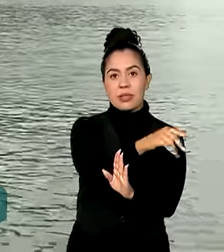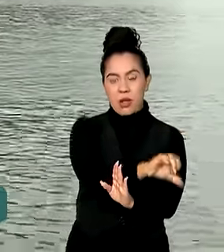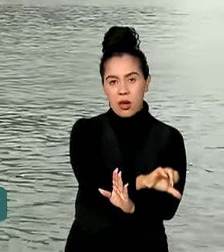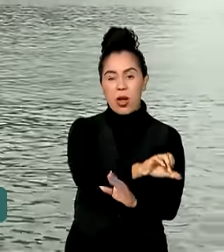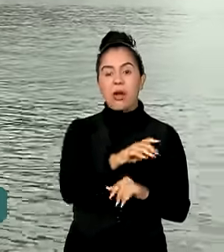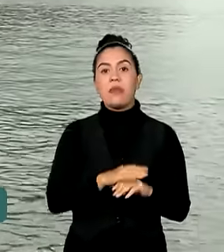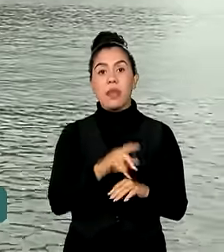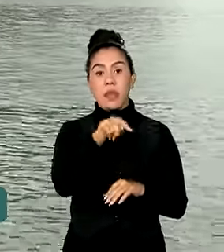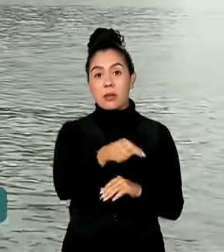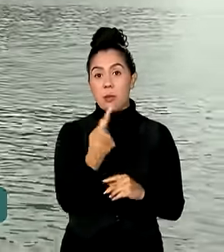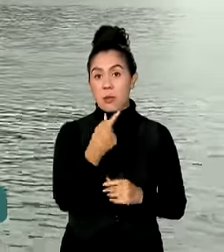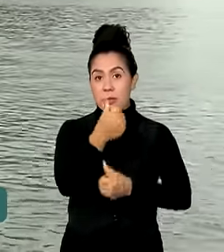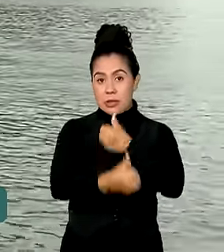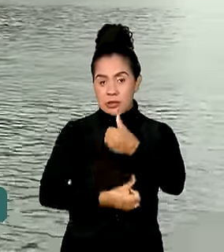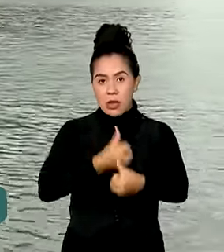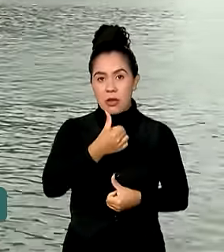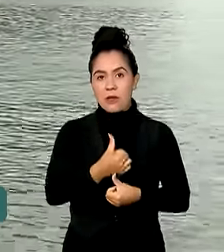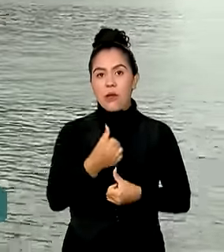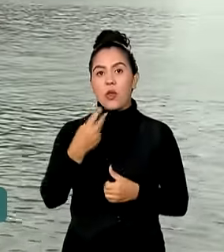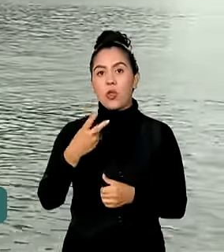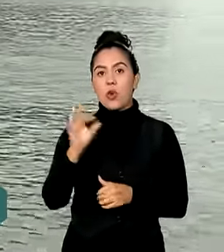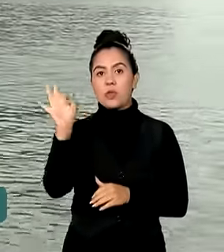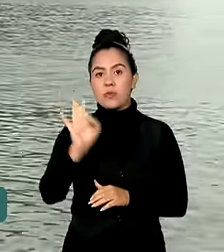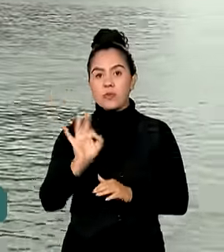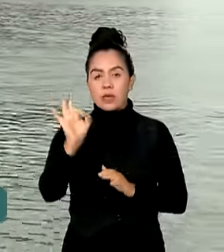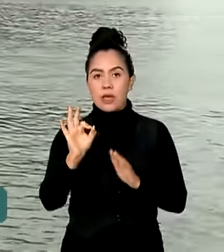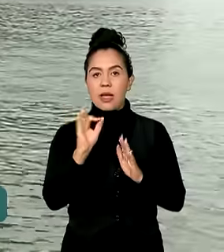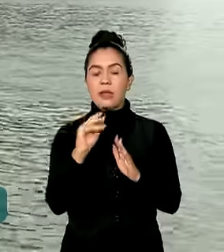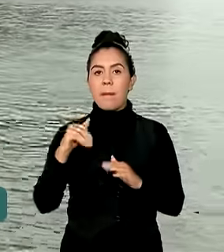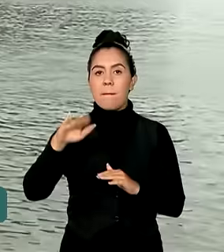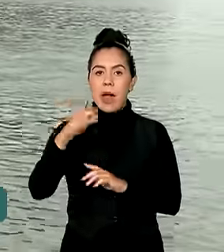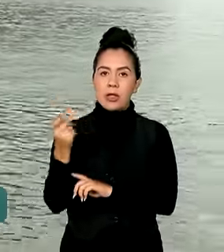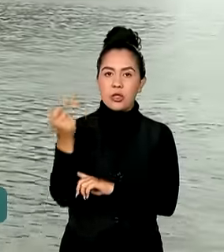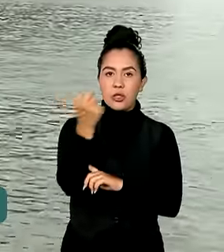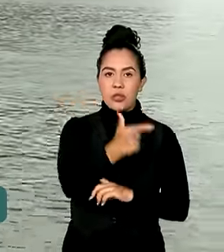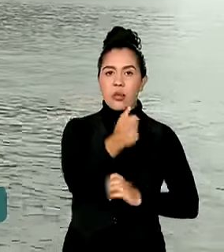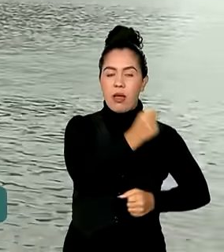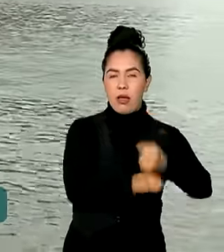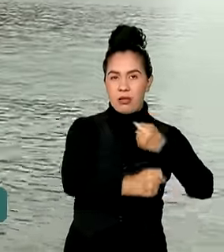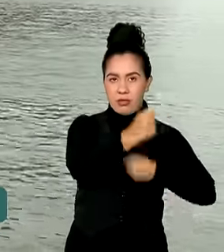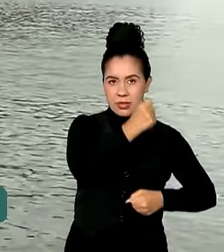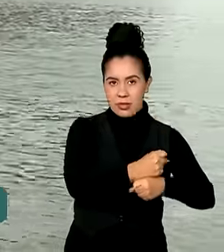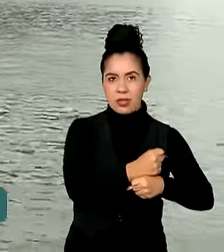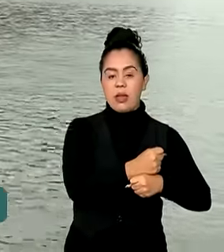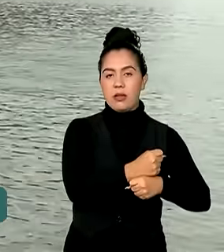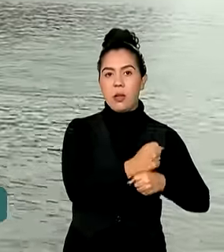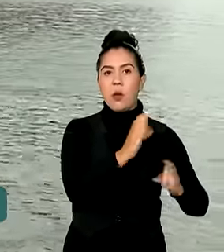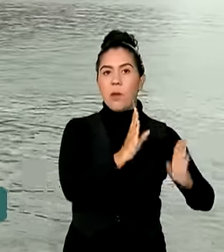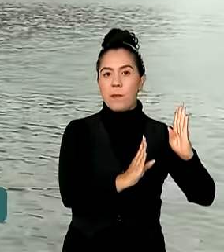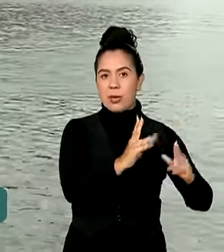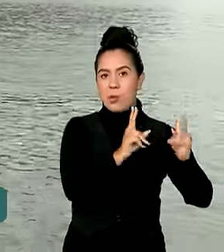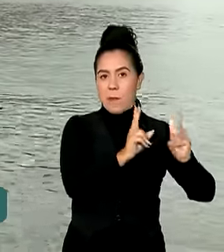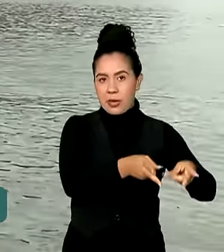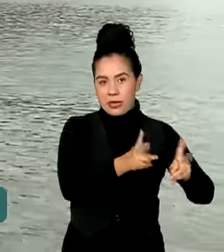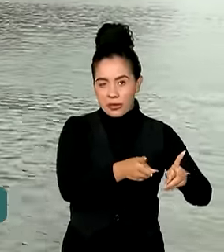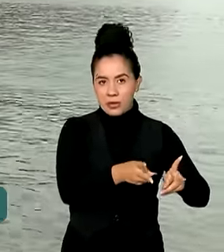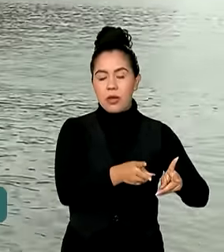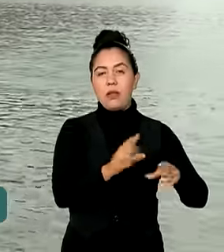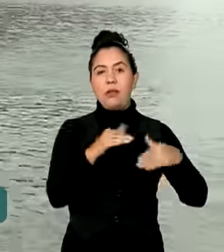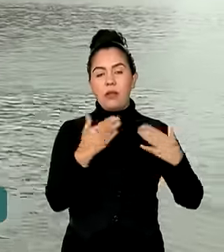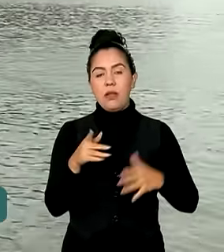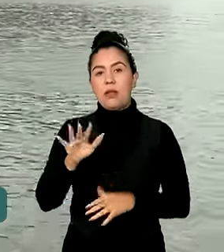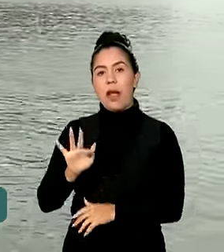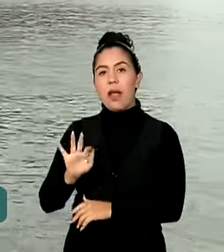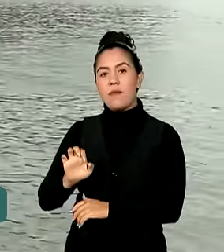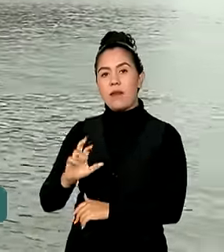semestre foi 2% maior do que no primeiro semestre do ano passado, o mesmo período do ano passado. Segundo a FEComércio, que